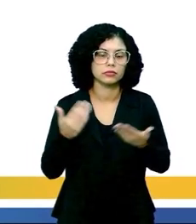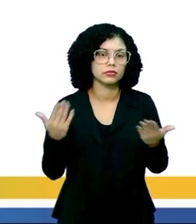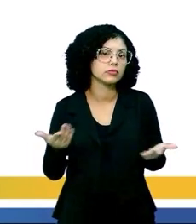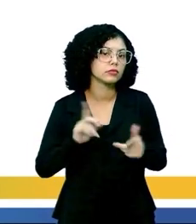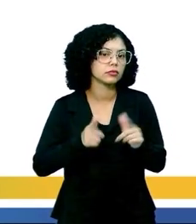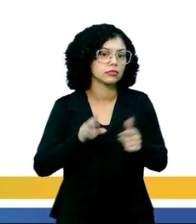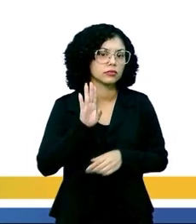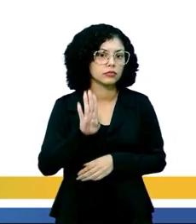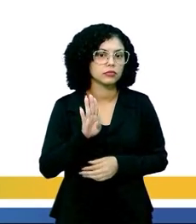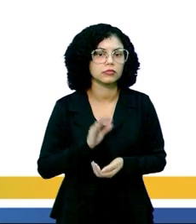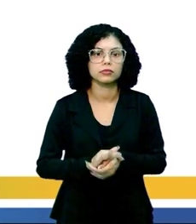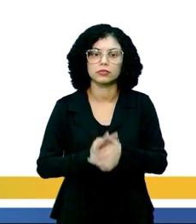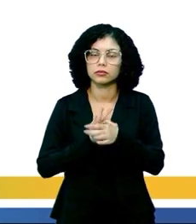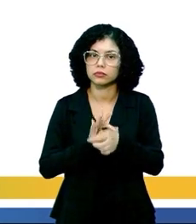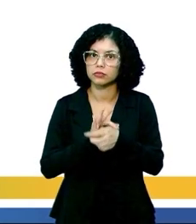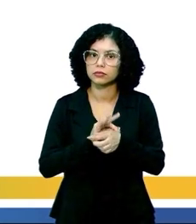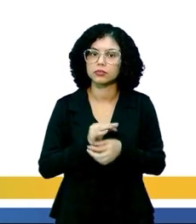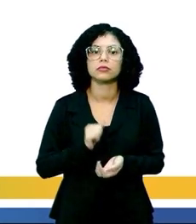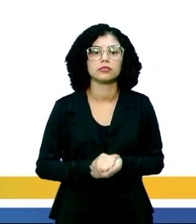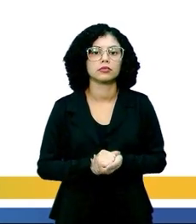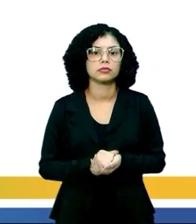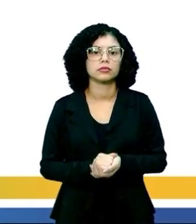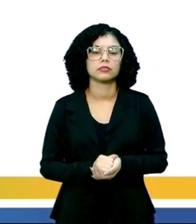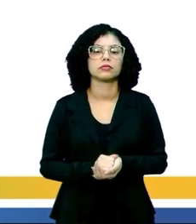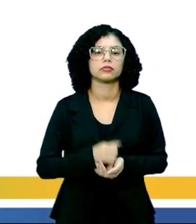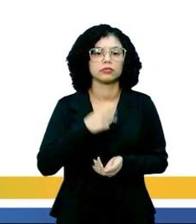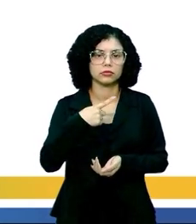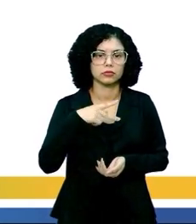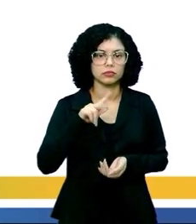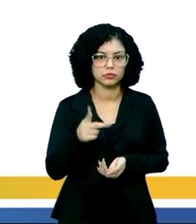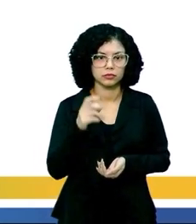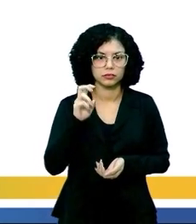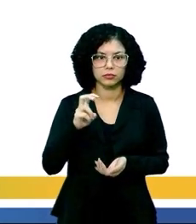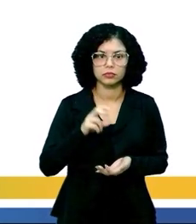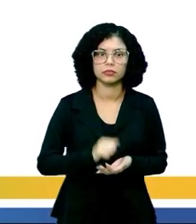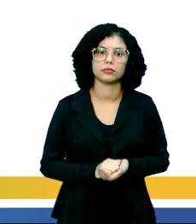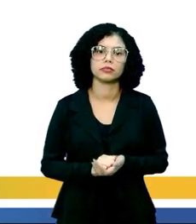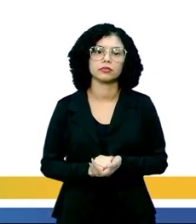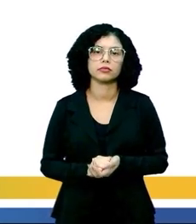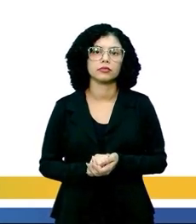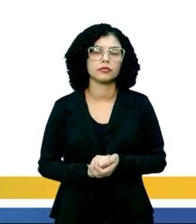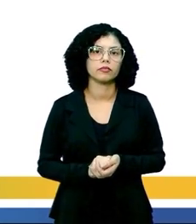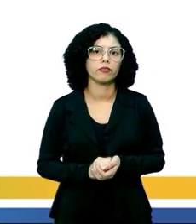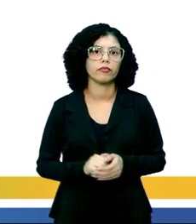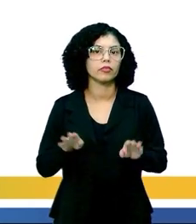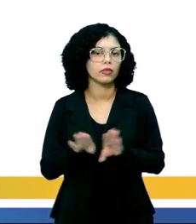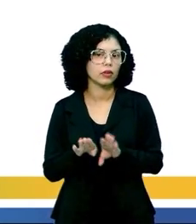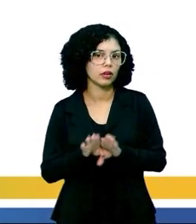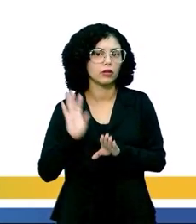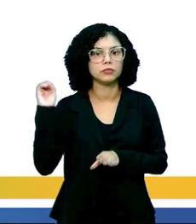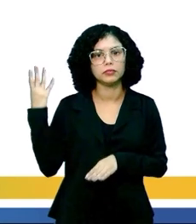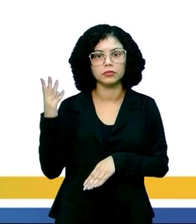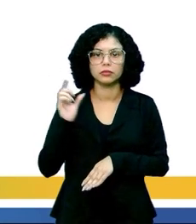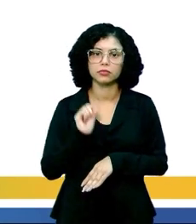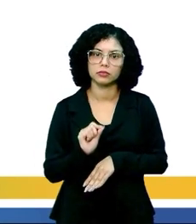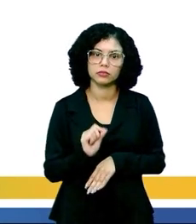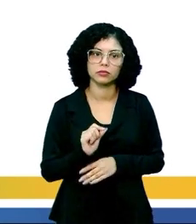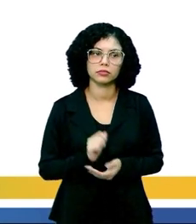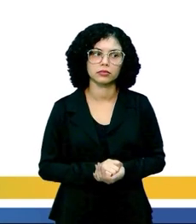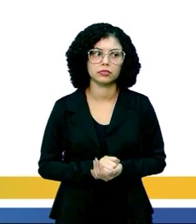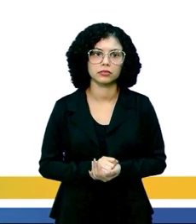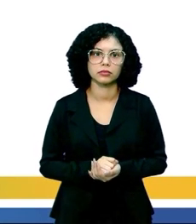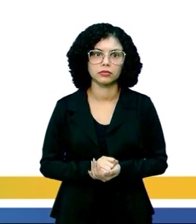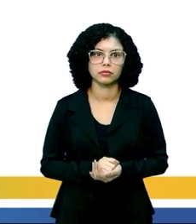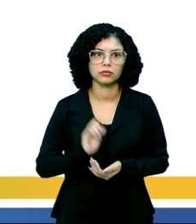Opa, alternativa B, né pessoal? Pedaço de carne em solução com pH 5. 5, né? No caso aí, ácida.